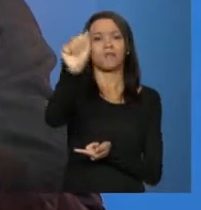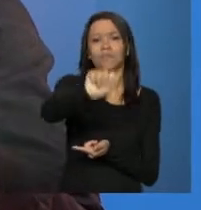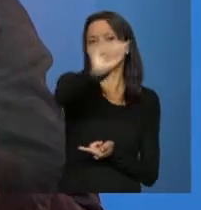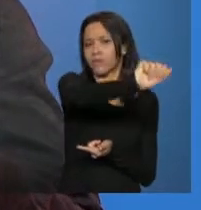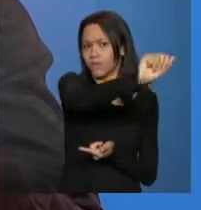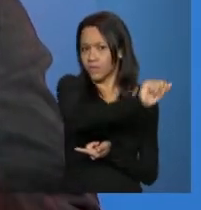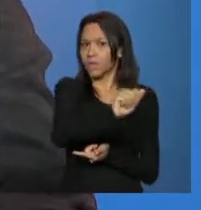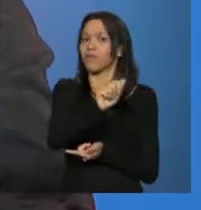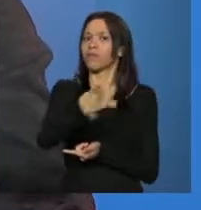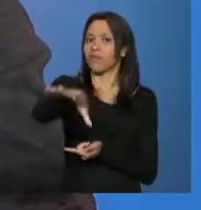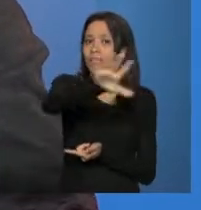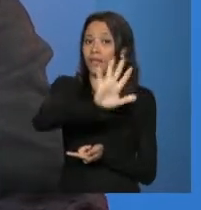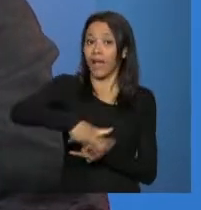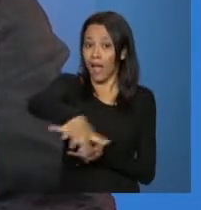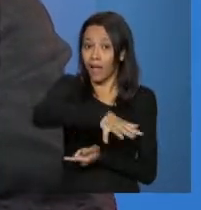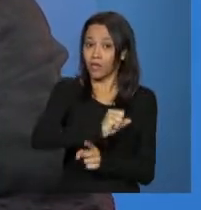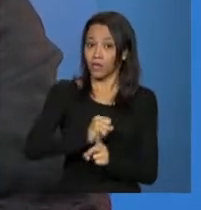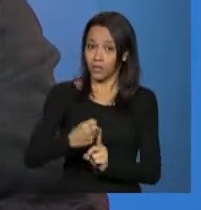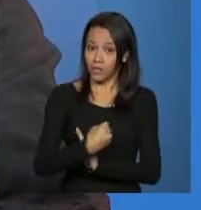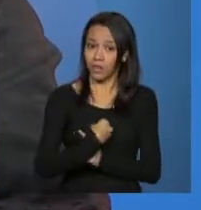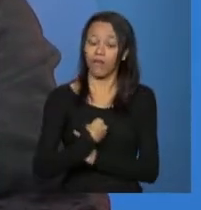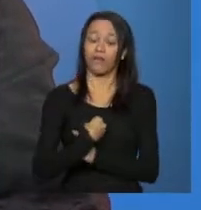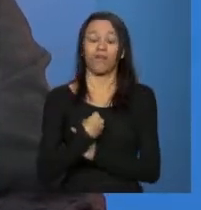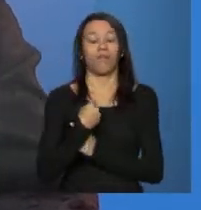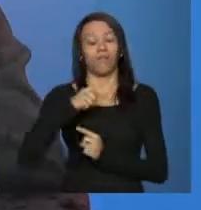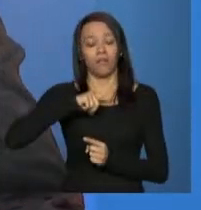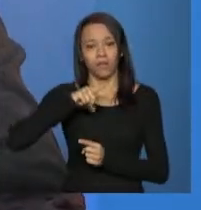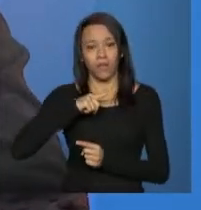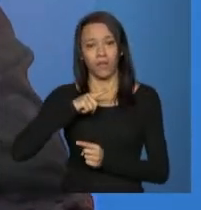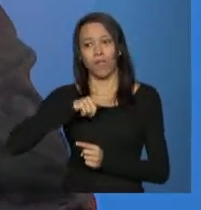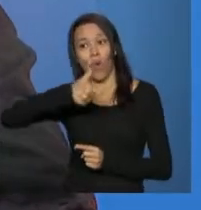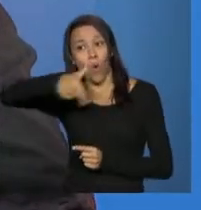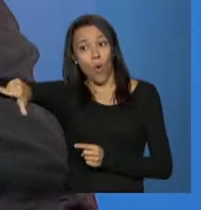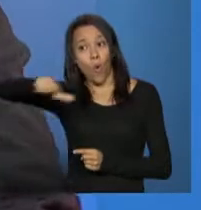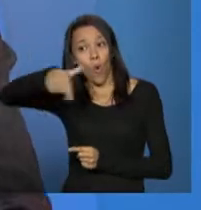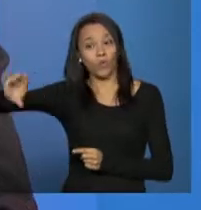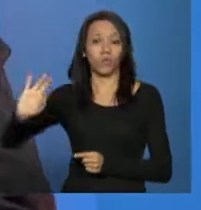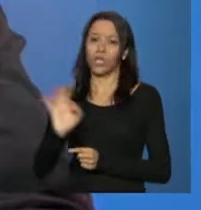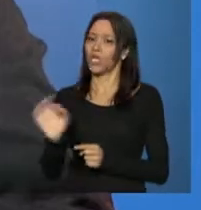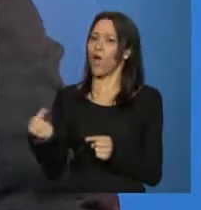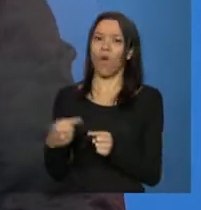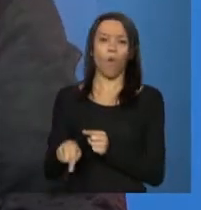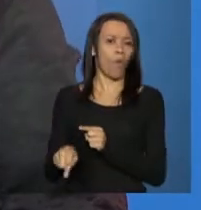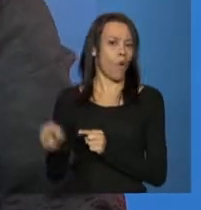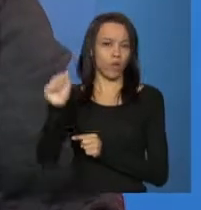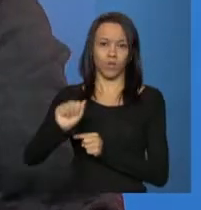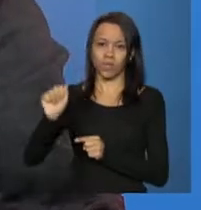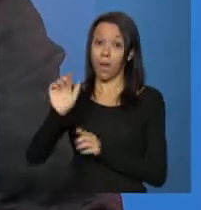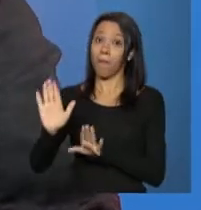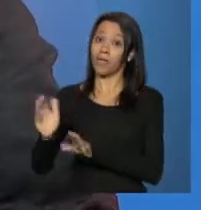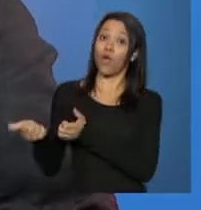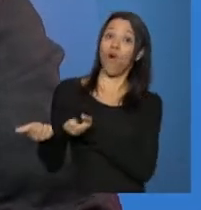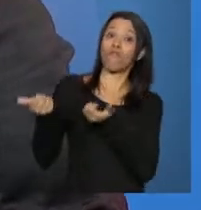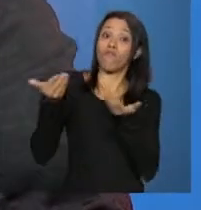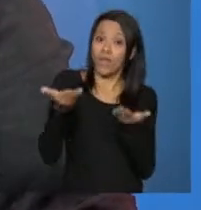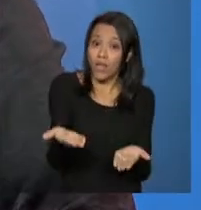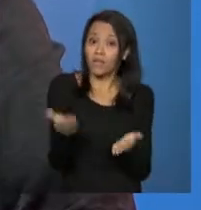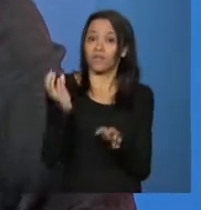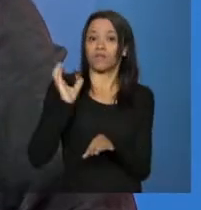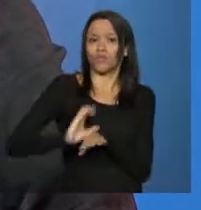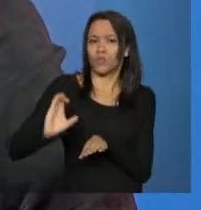assistência social e a gente também tem um conjunto de entidades que não são de assistência social mas que tem ofertas de assistência